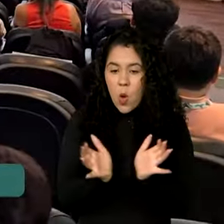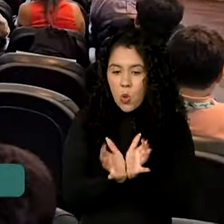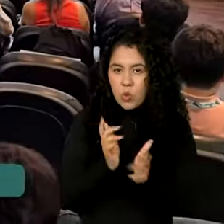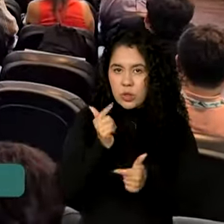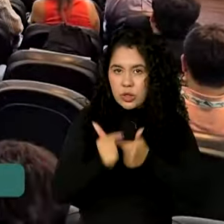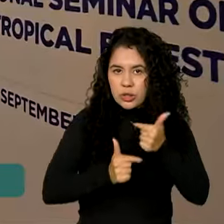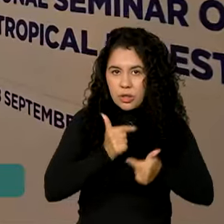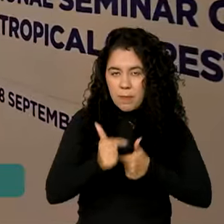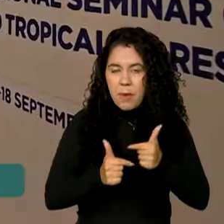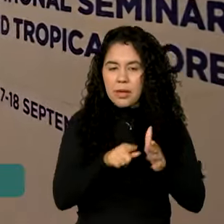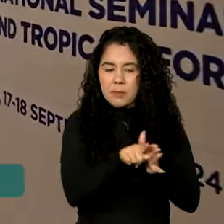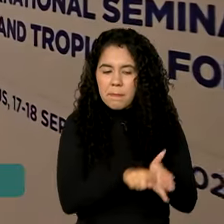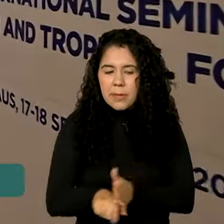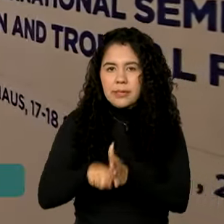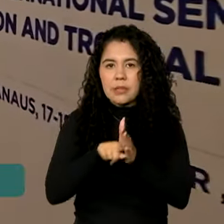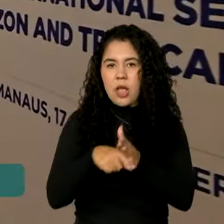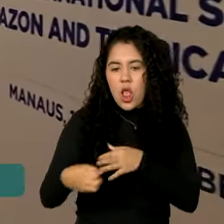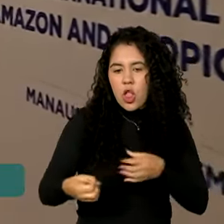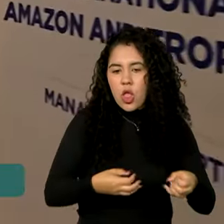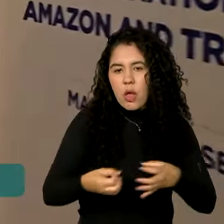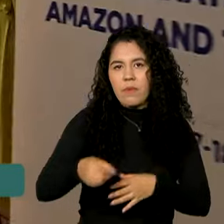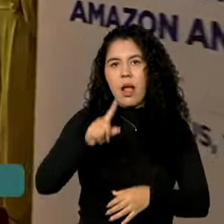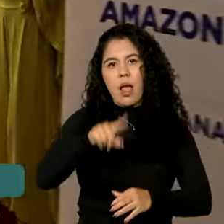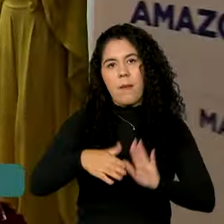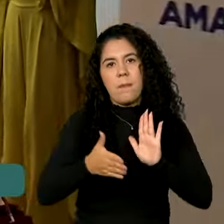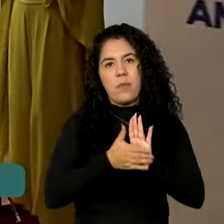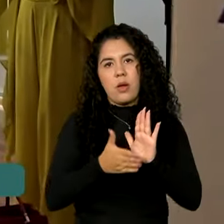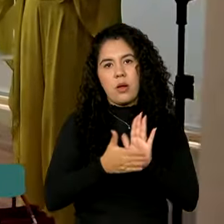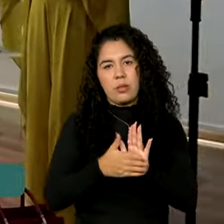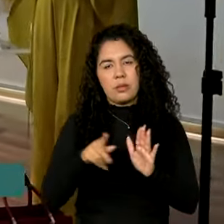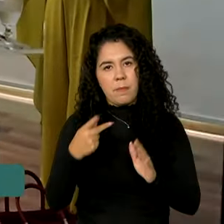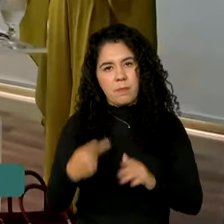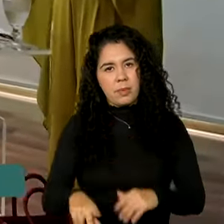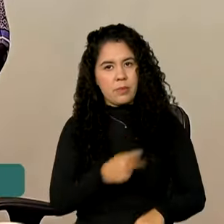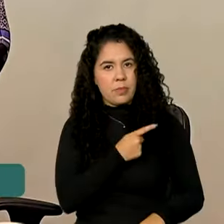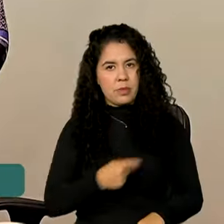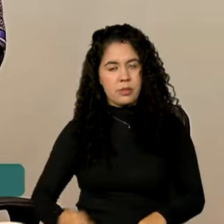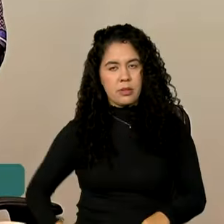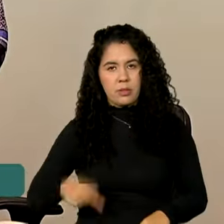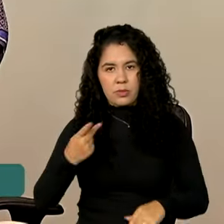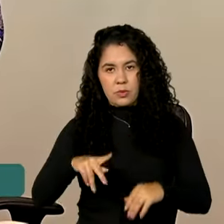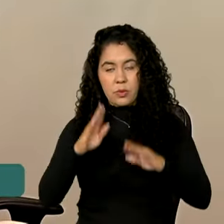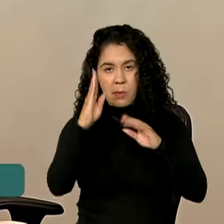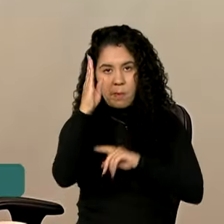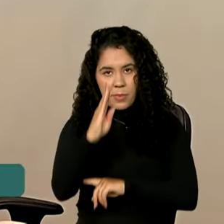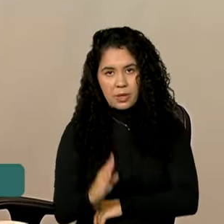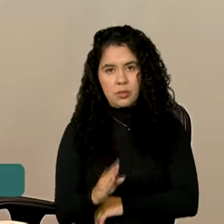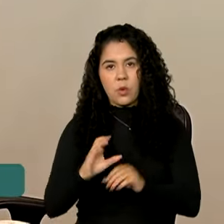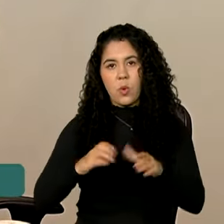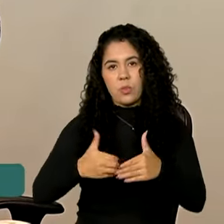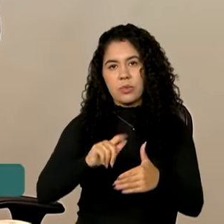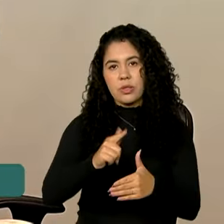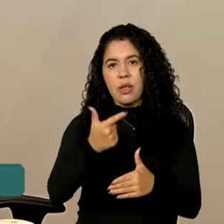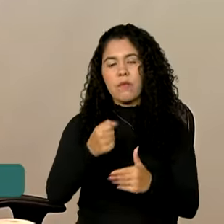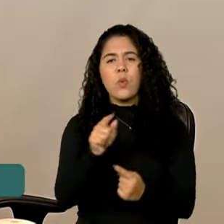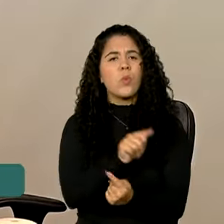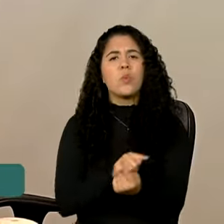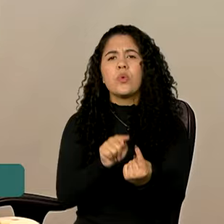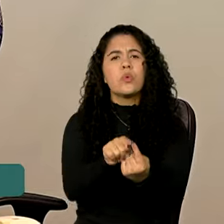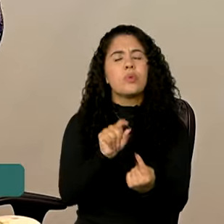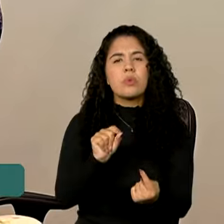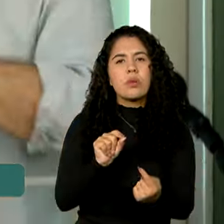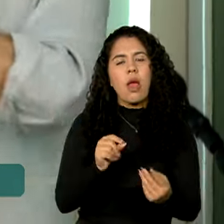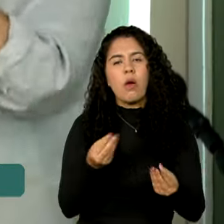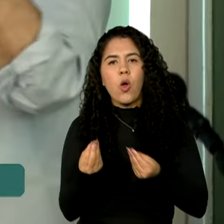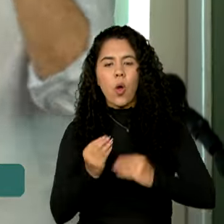Pesquisa e Inovação é uma proposta da Presidência Brasileira do G20 e tem entre os objetivos construir uma